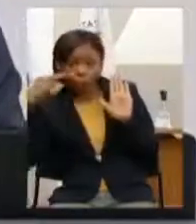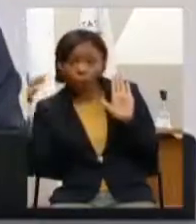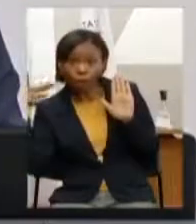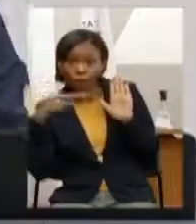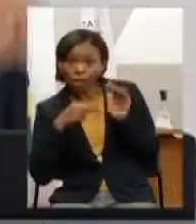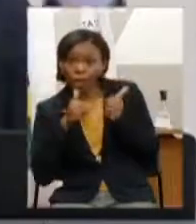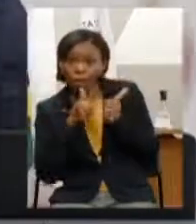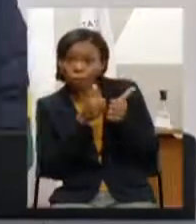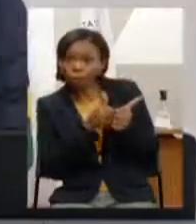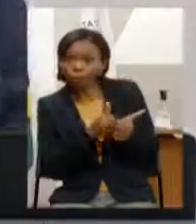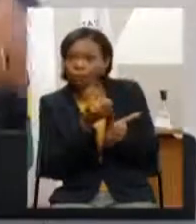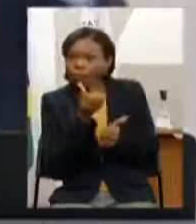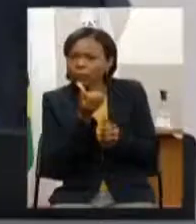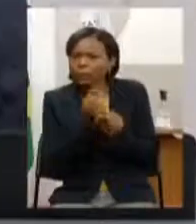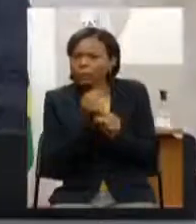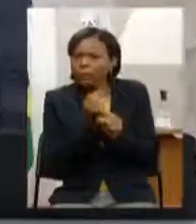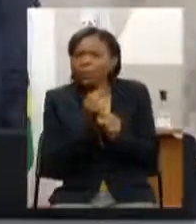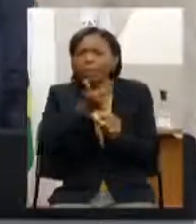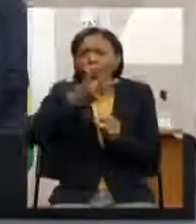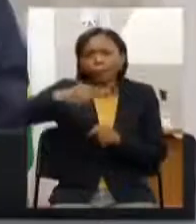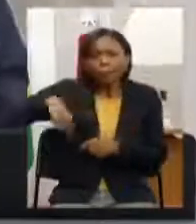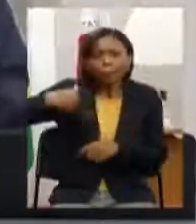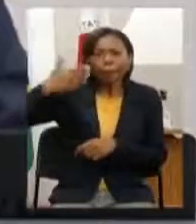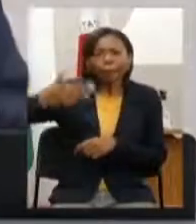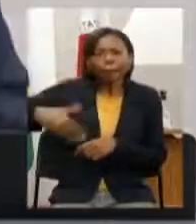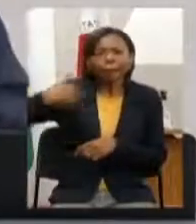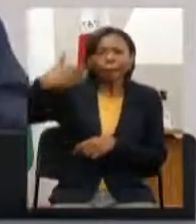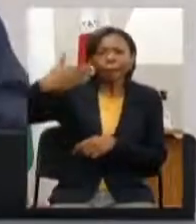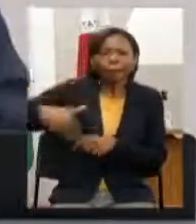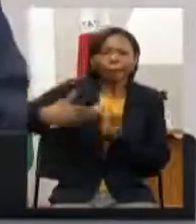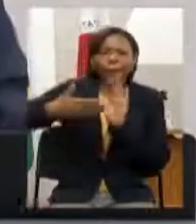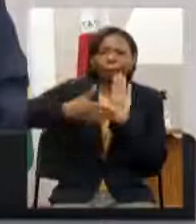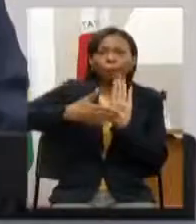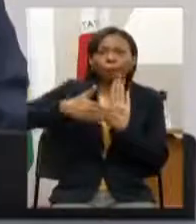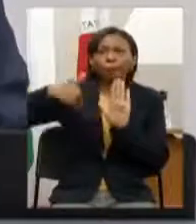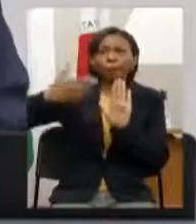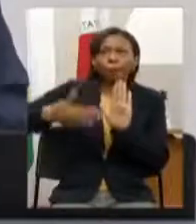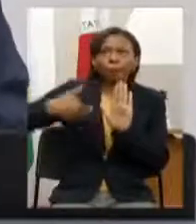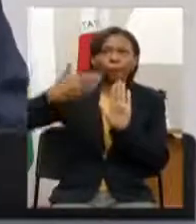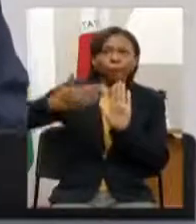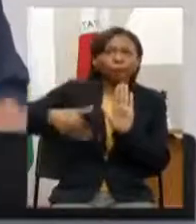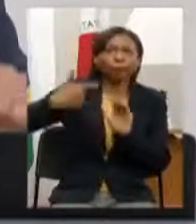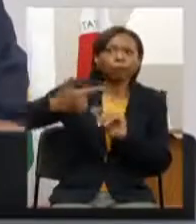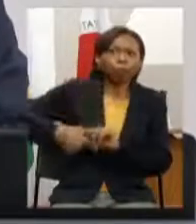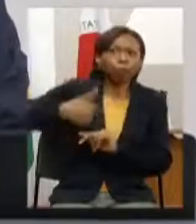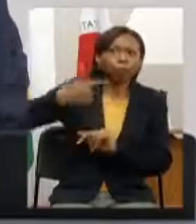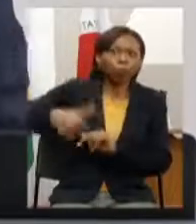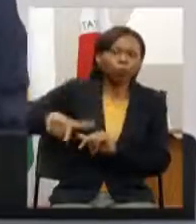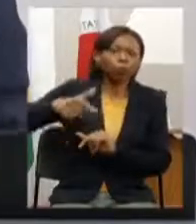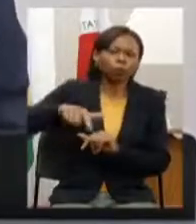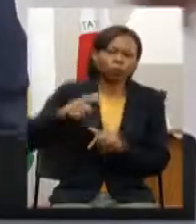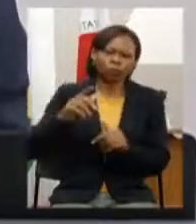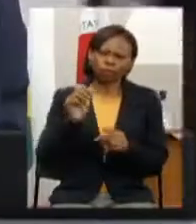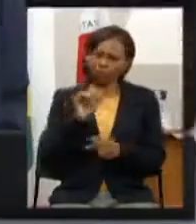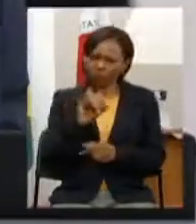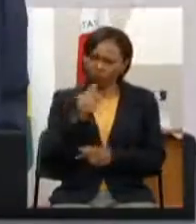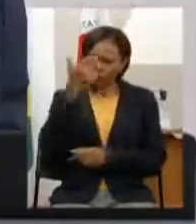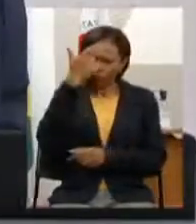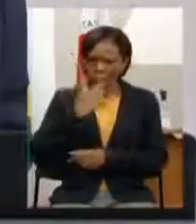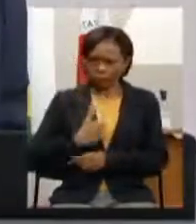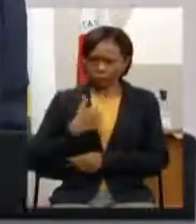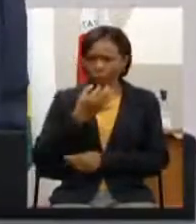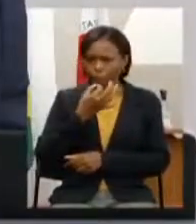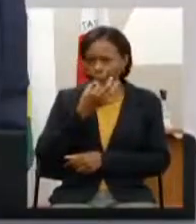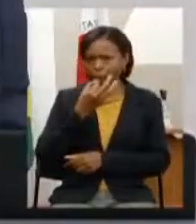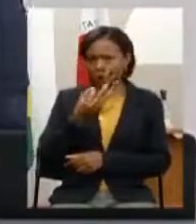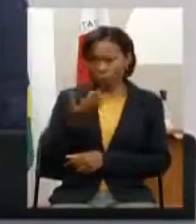e que todo ano eles repetem a proposta todo ano repete a proposta e repito se pegarem a minha fala do primeiro